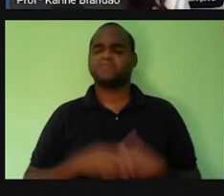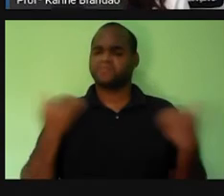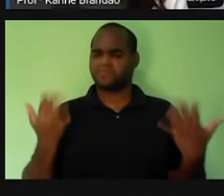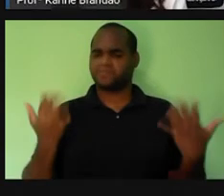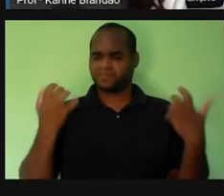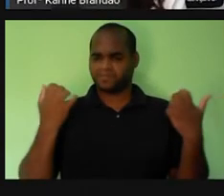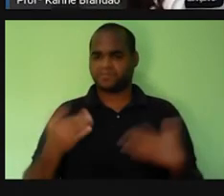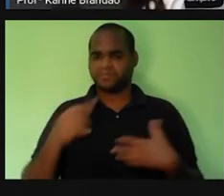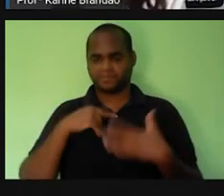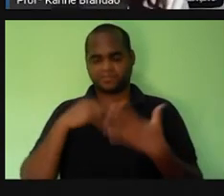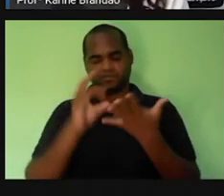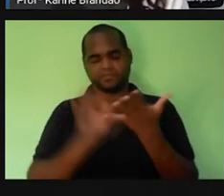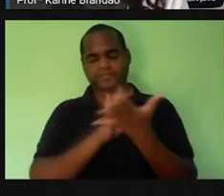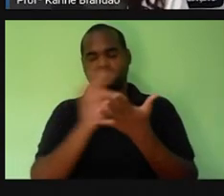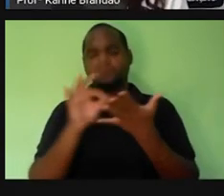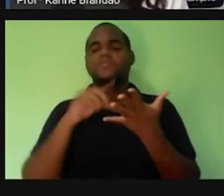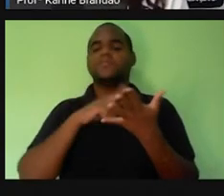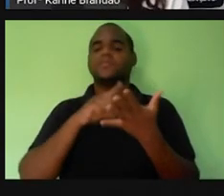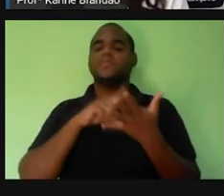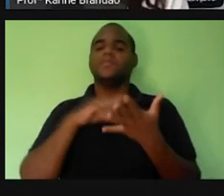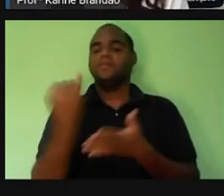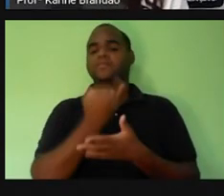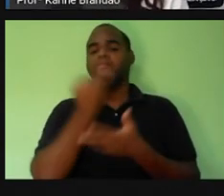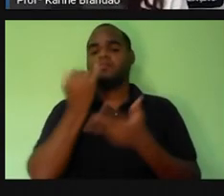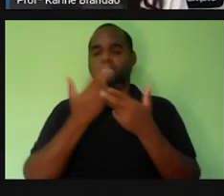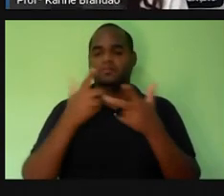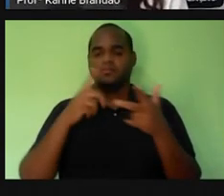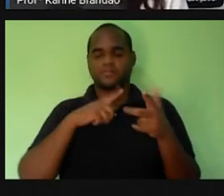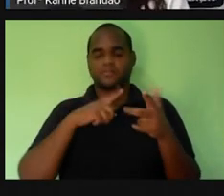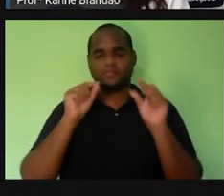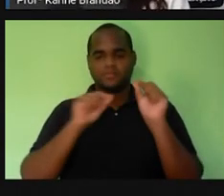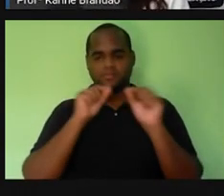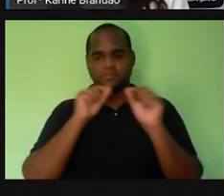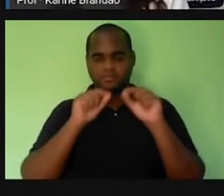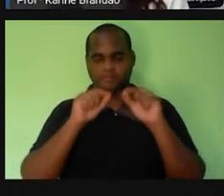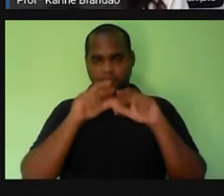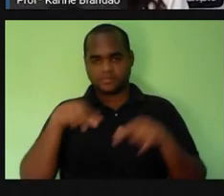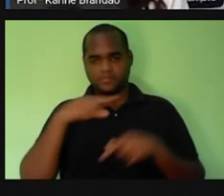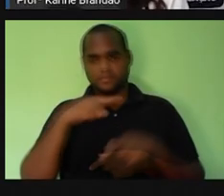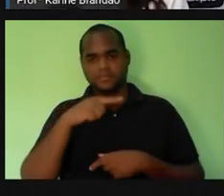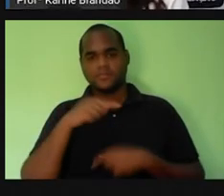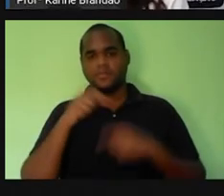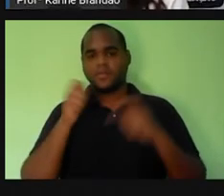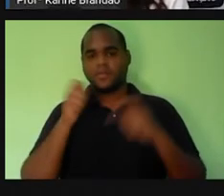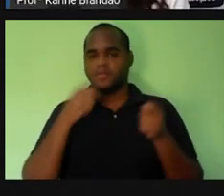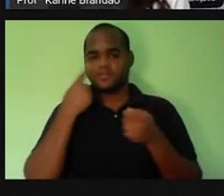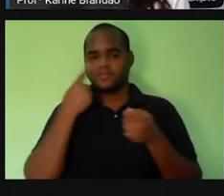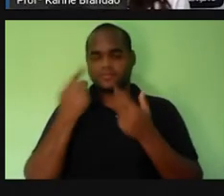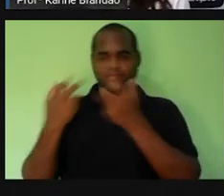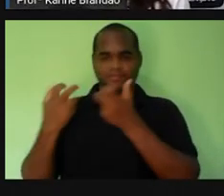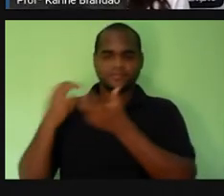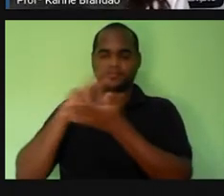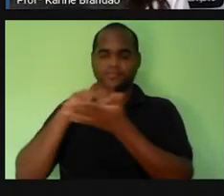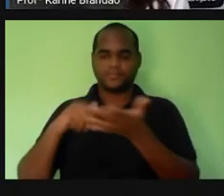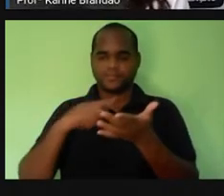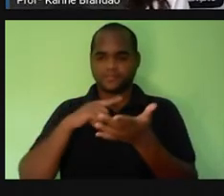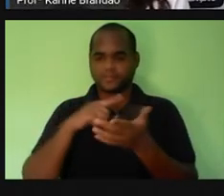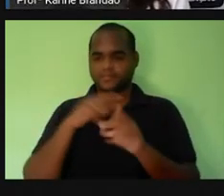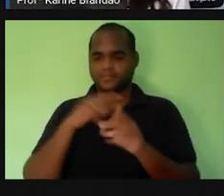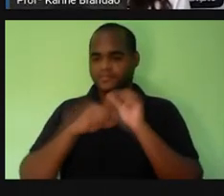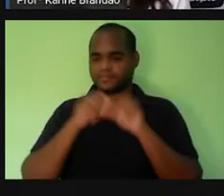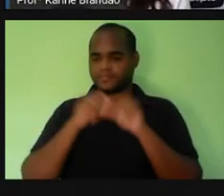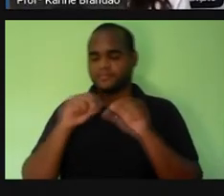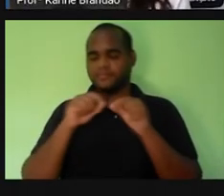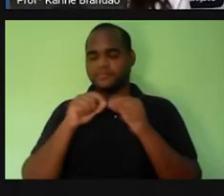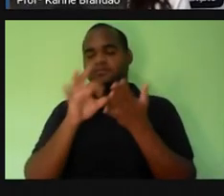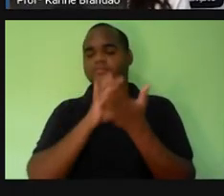são células, é um tecido importantíssimo pra nós. Tranquilo? Então, o que que a gente vai observando? Que os tecidos, eles têm uma